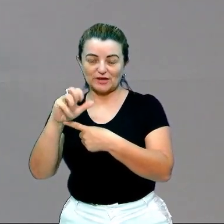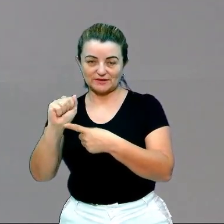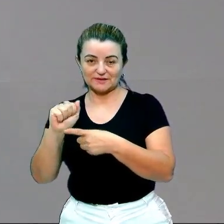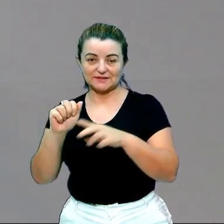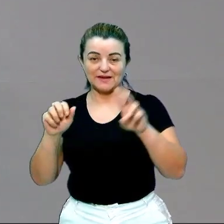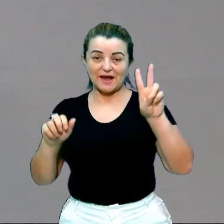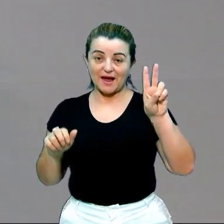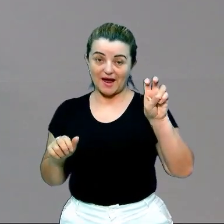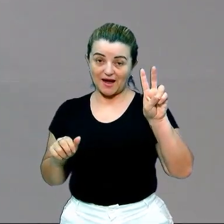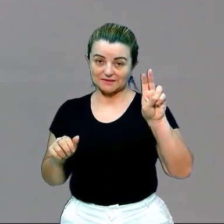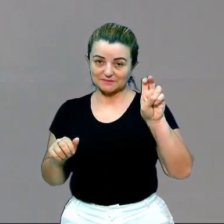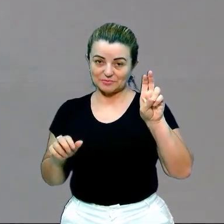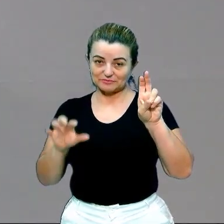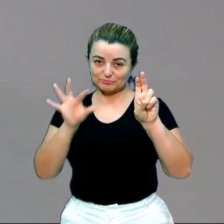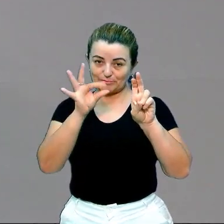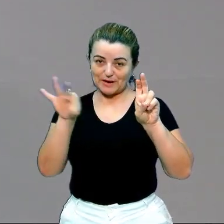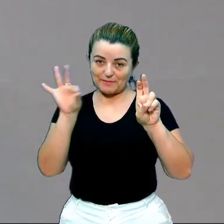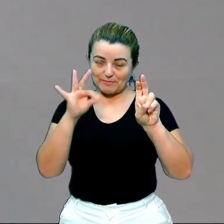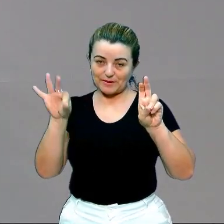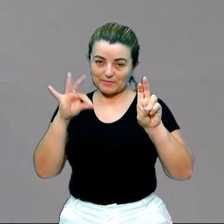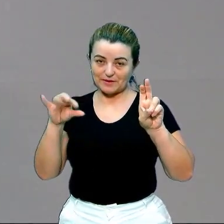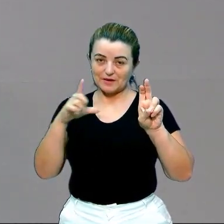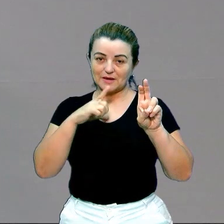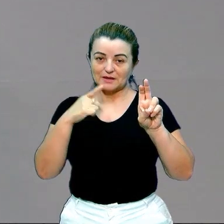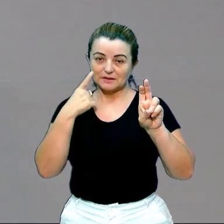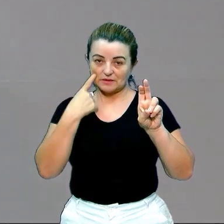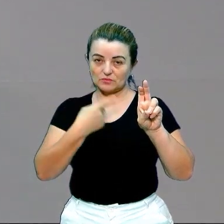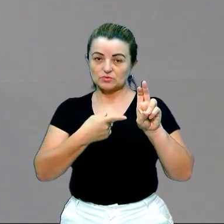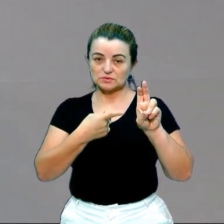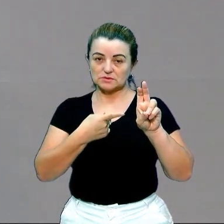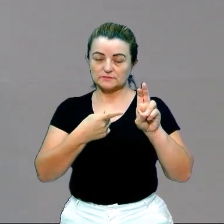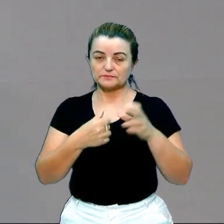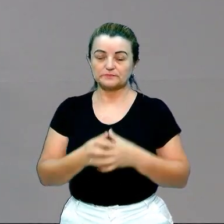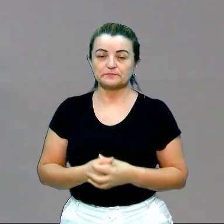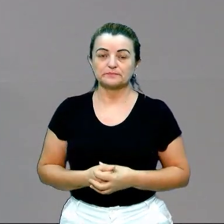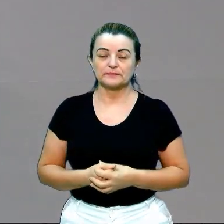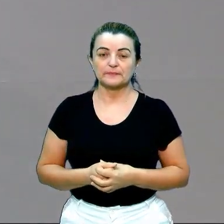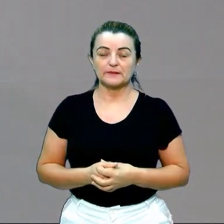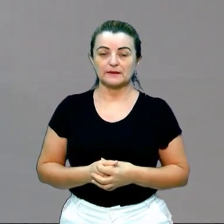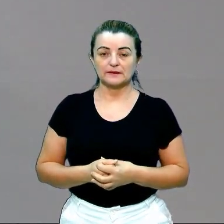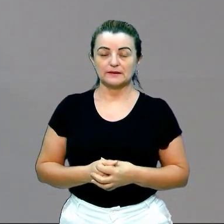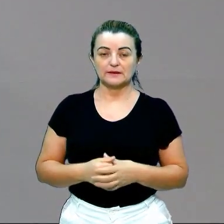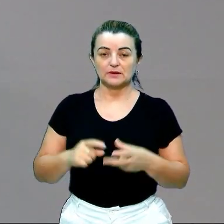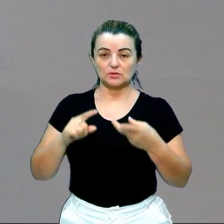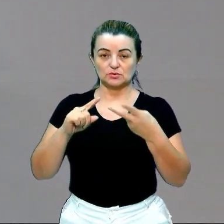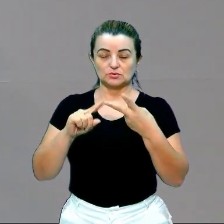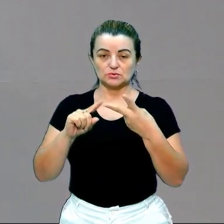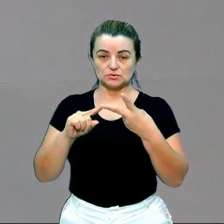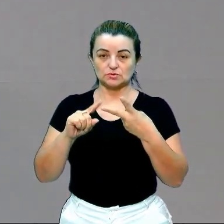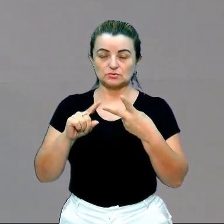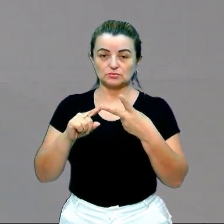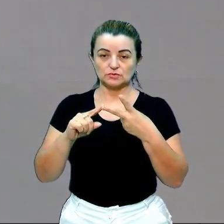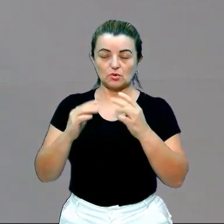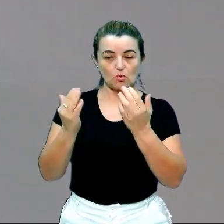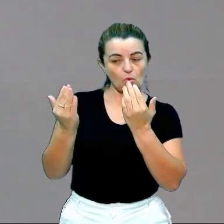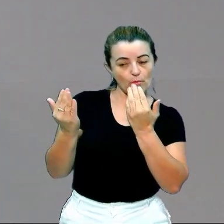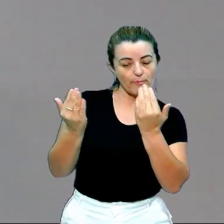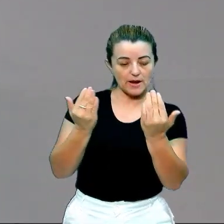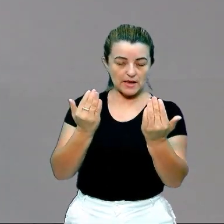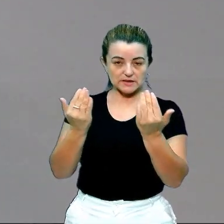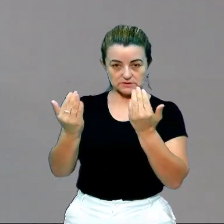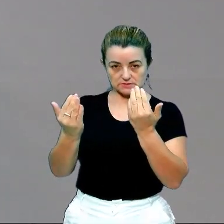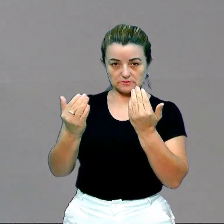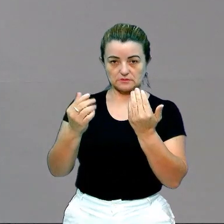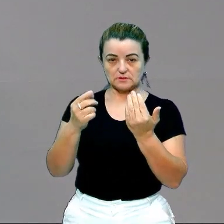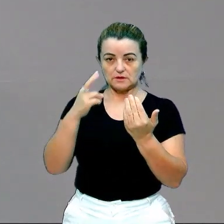que deixam isso muito claro, eu já trouxe até o texto em negrito para ficar mais fácil. E aí o segundo é por comparação. Observe que eu utilizei